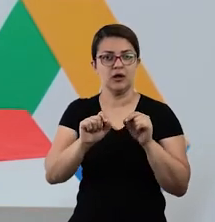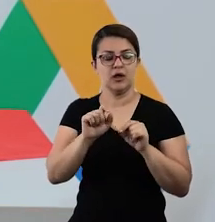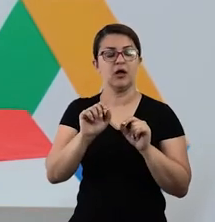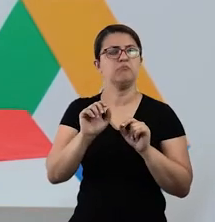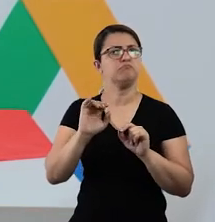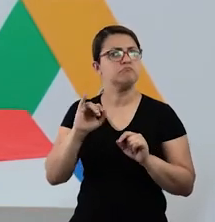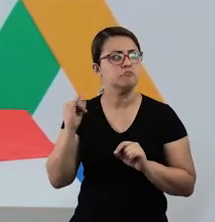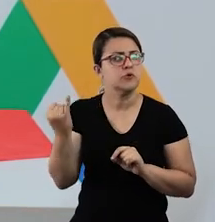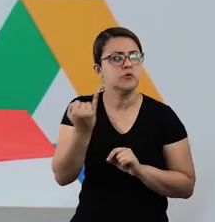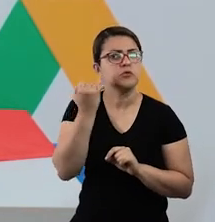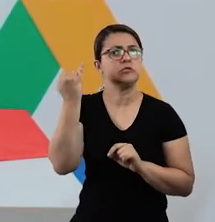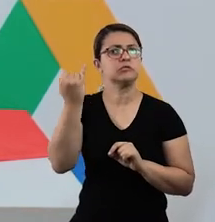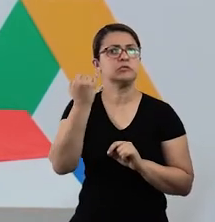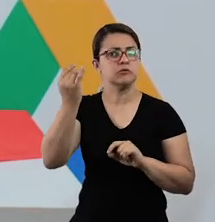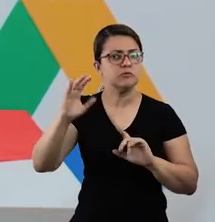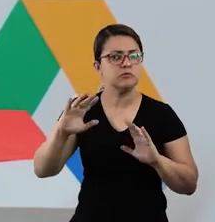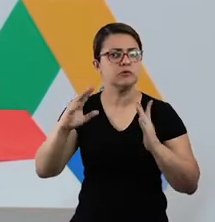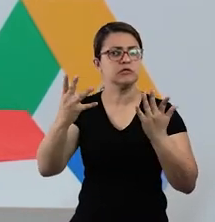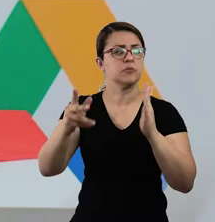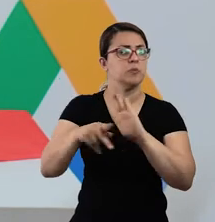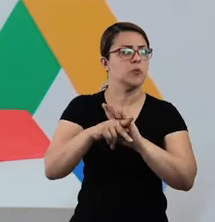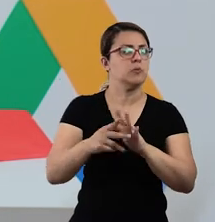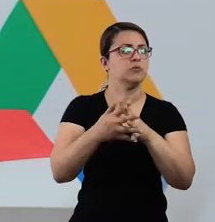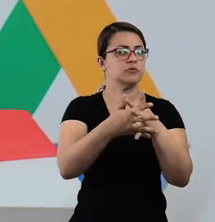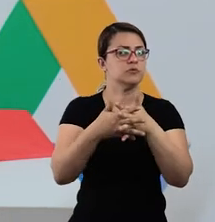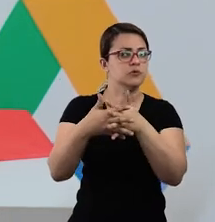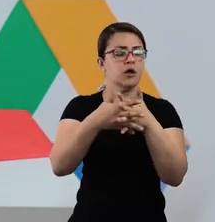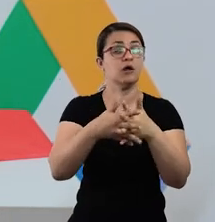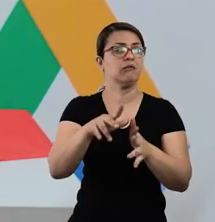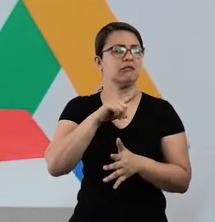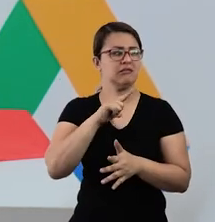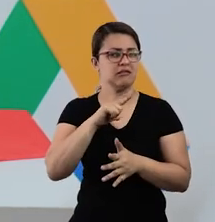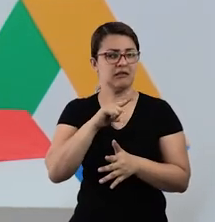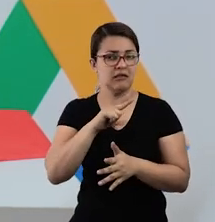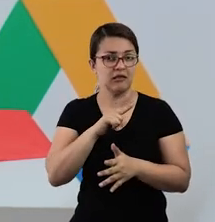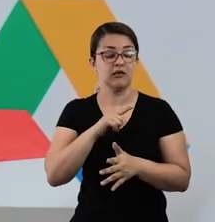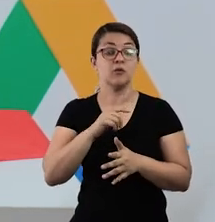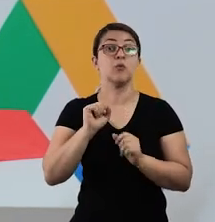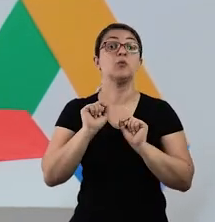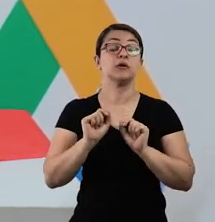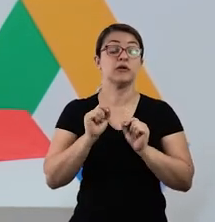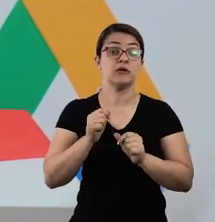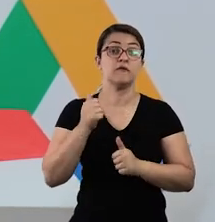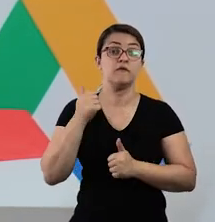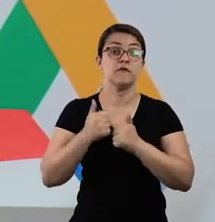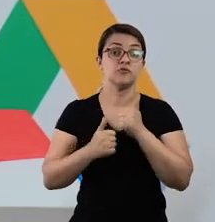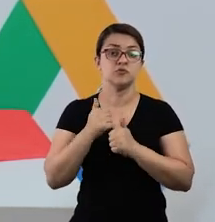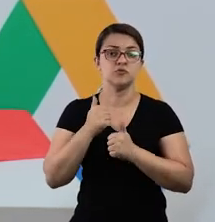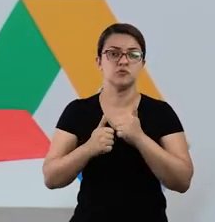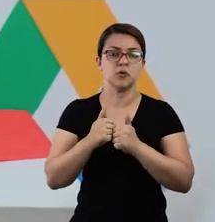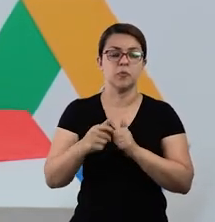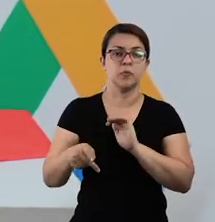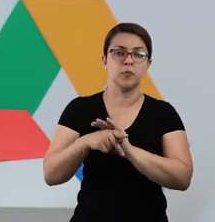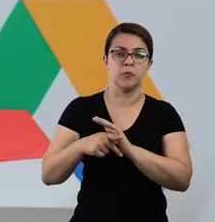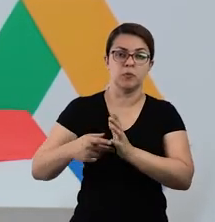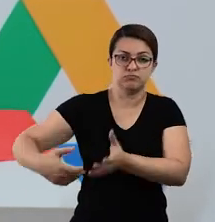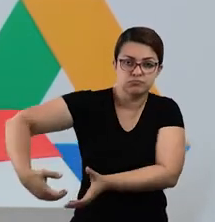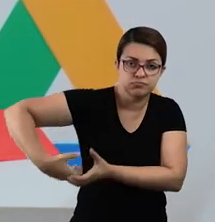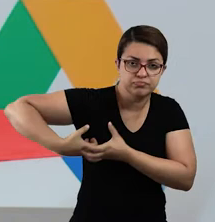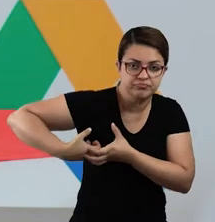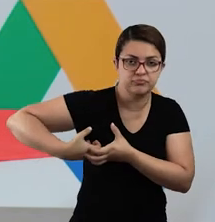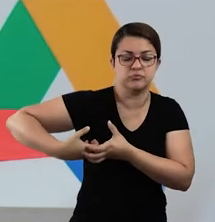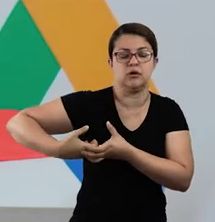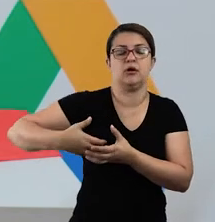importante e muito comemorado pelos americanos. É um dia onde tem o futebol americano, né, os jogos de futebol americano.